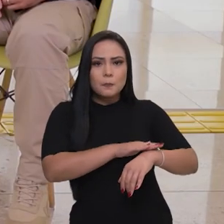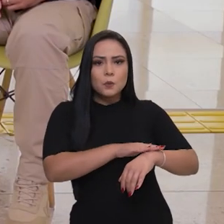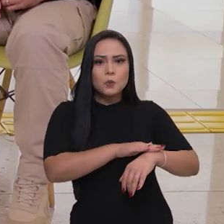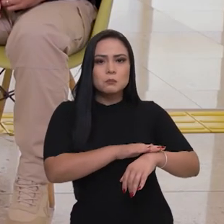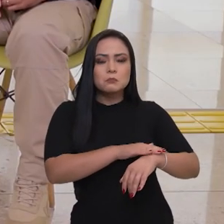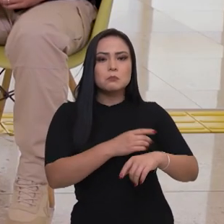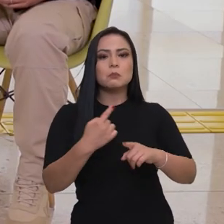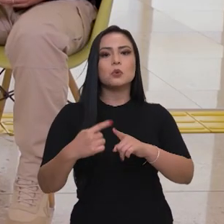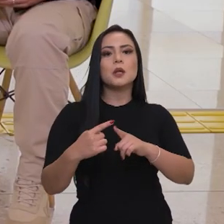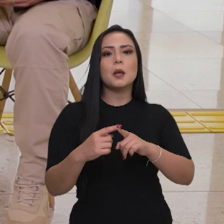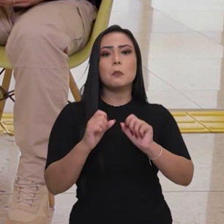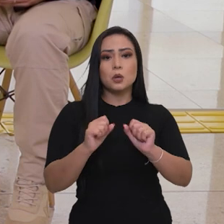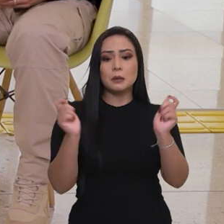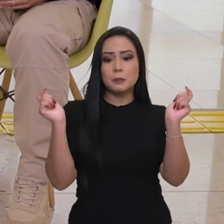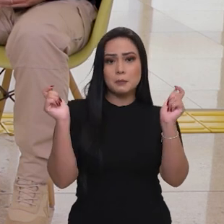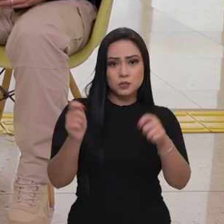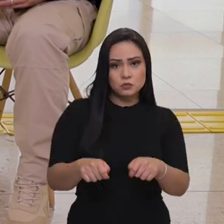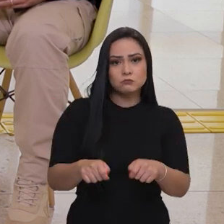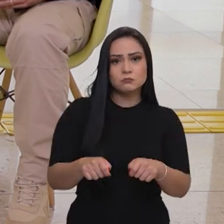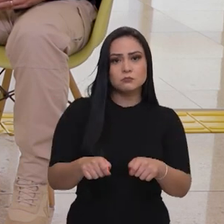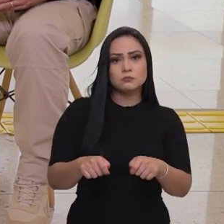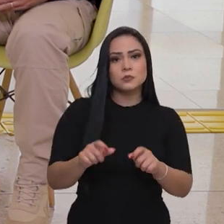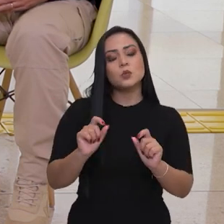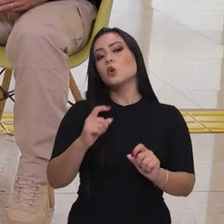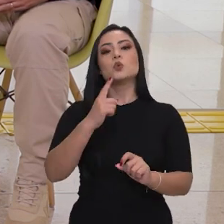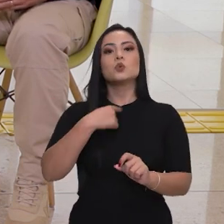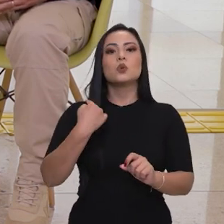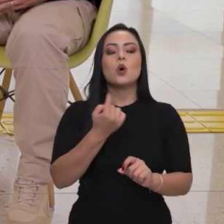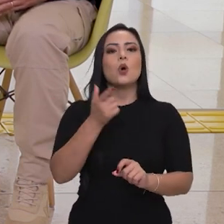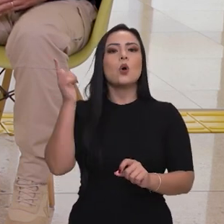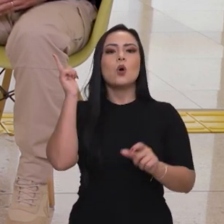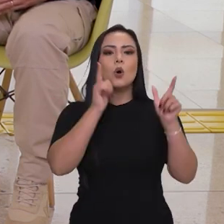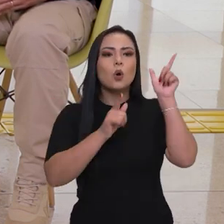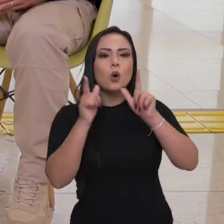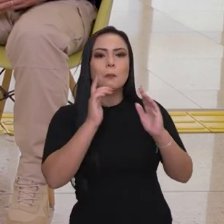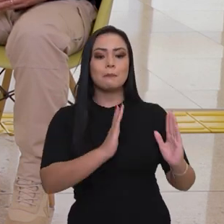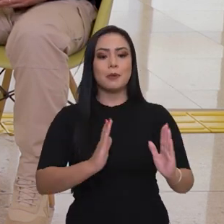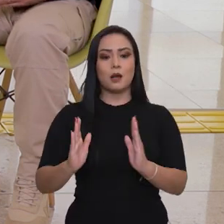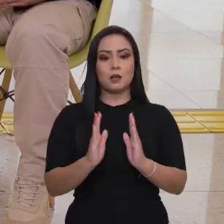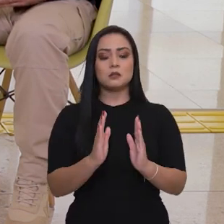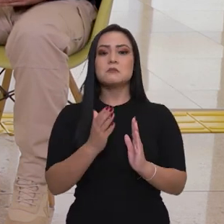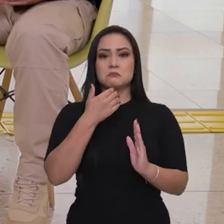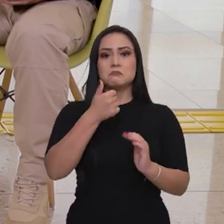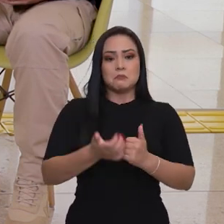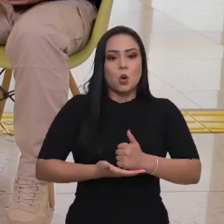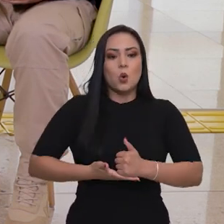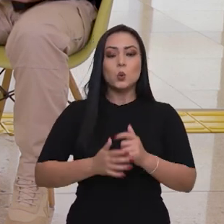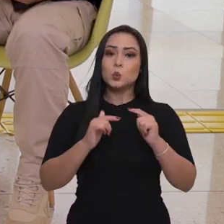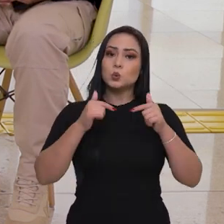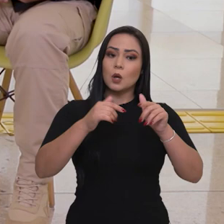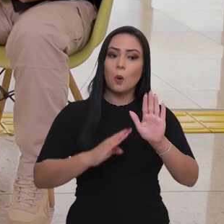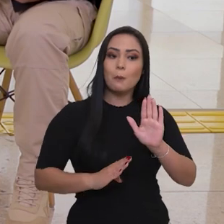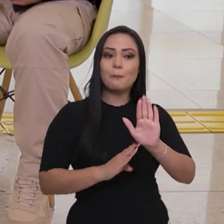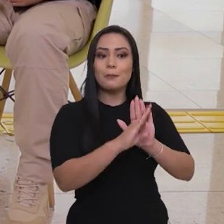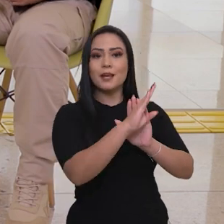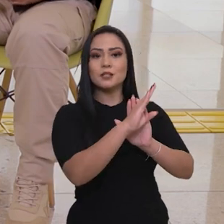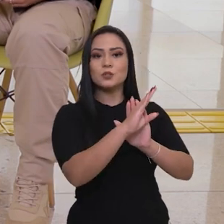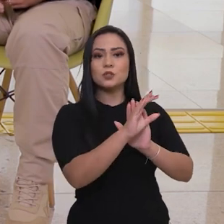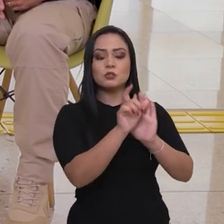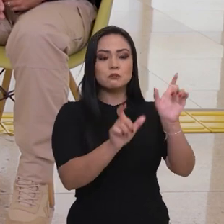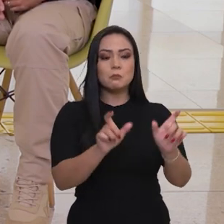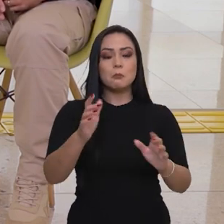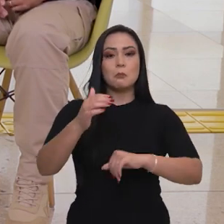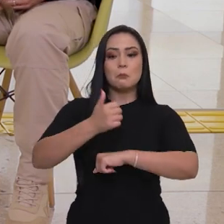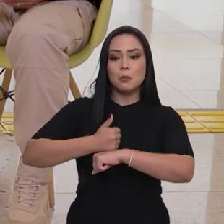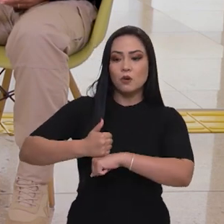justamente para poder permitir que nós consigamos o prazo suficiente para lutar pelo aumento de